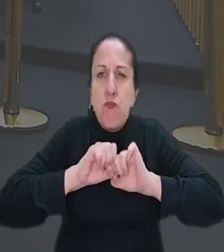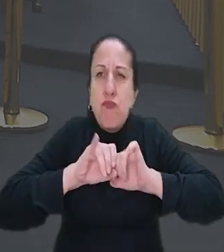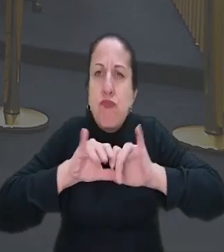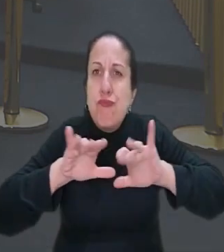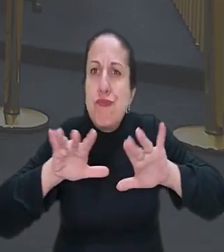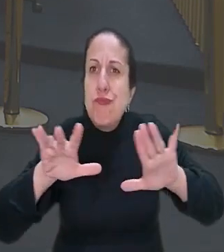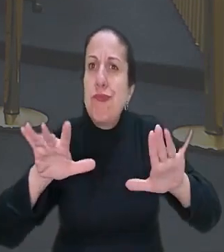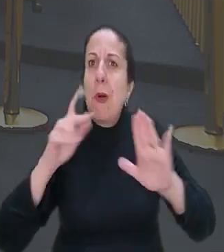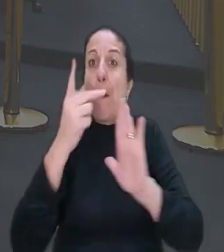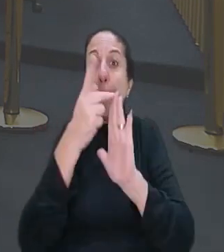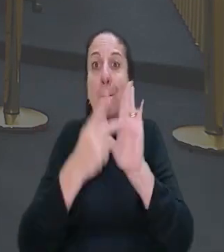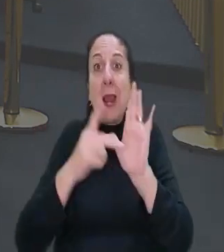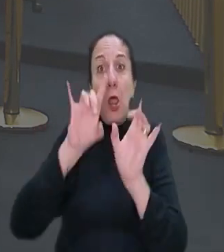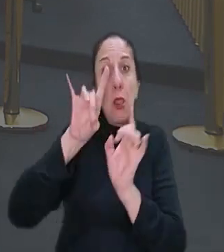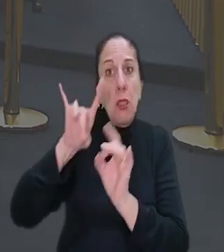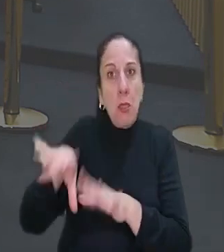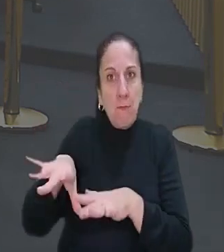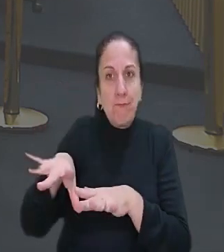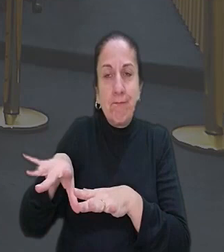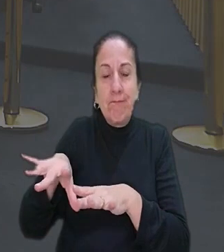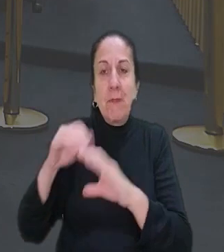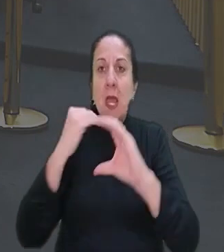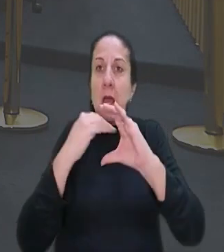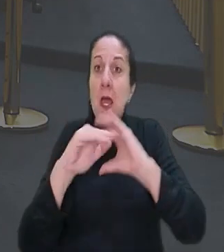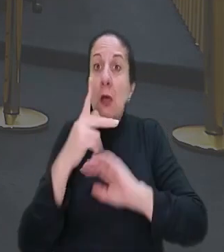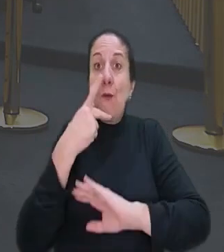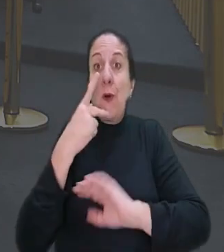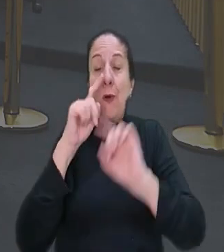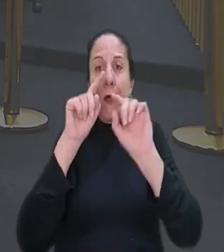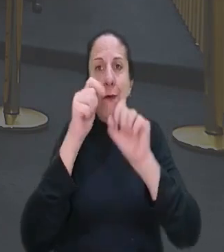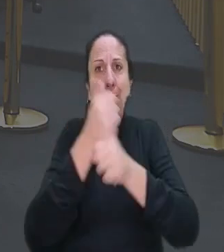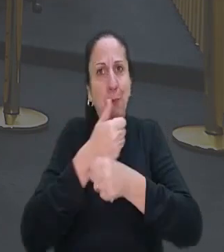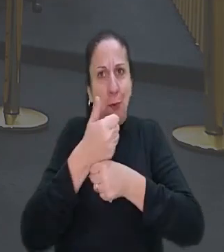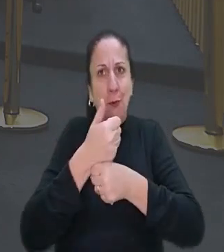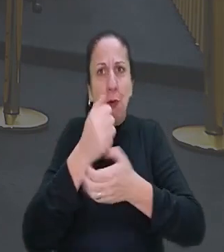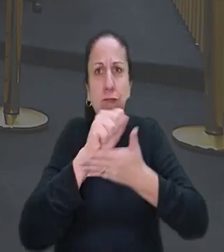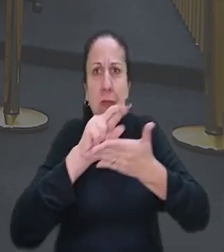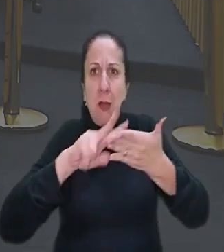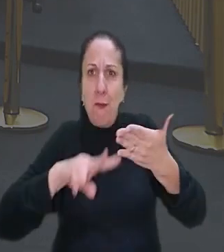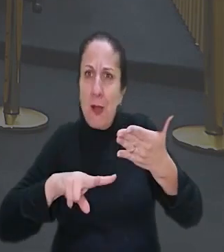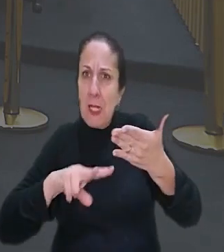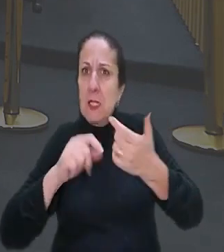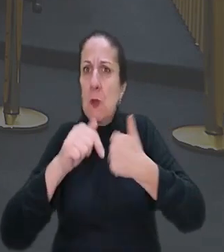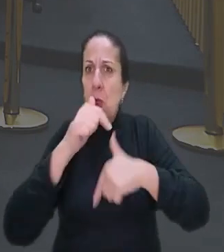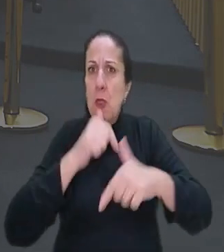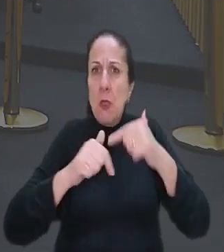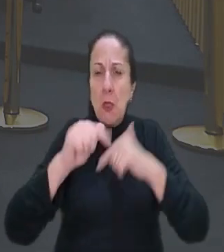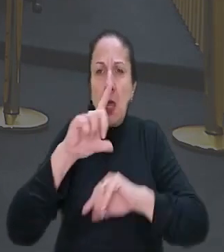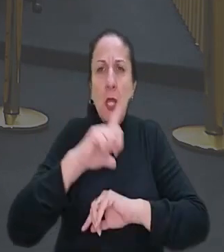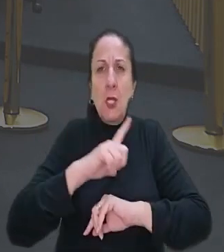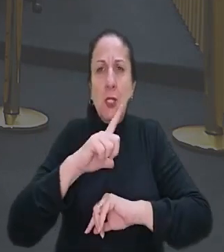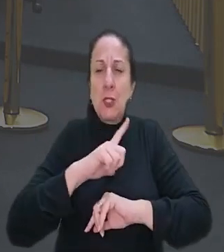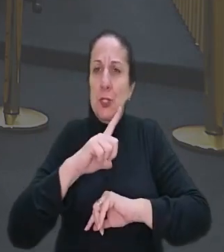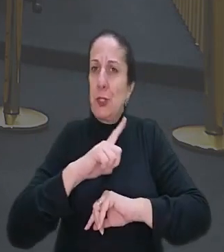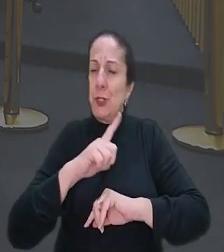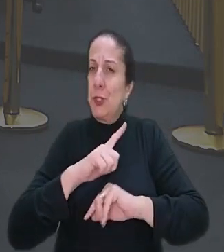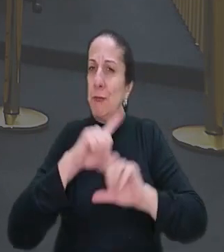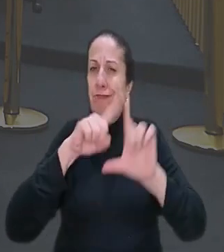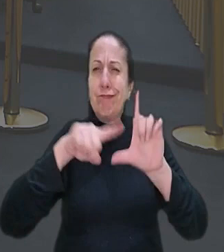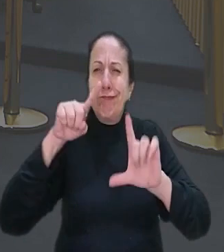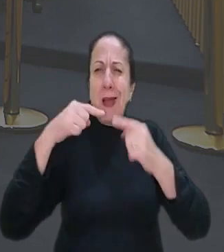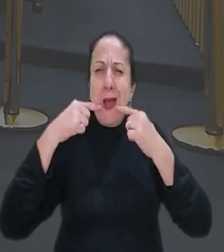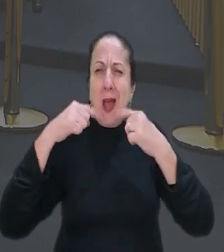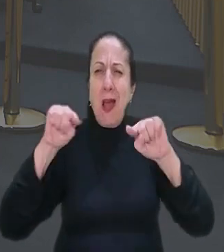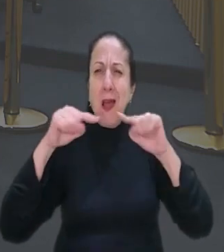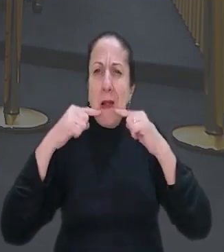e-mail sobre um plano de demissão. A mensagem citava que a profissional, conforme avaliação de desempenho, tinha o alto